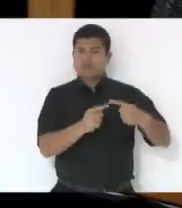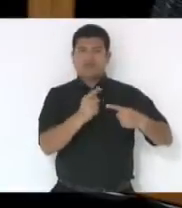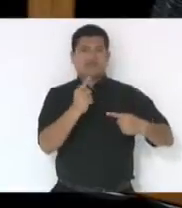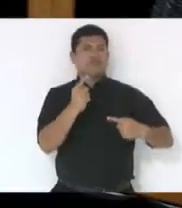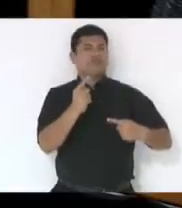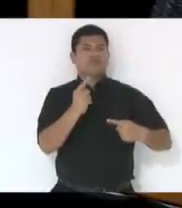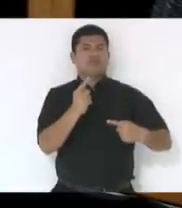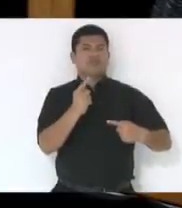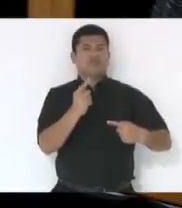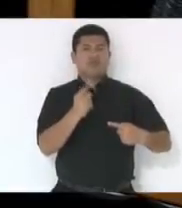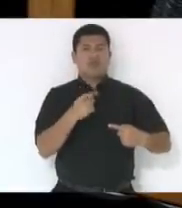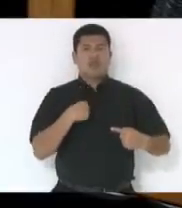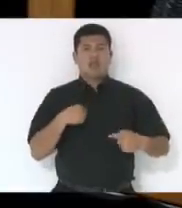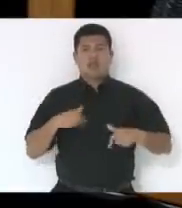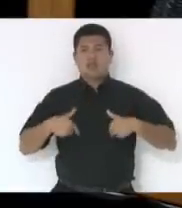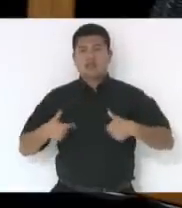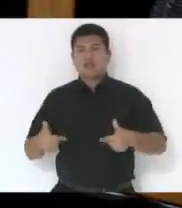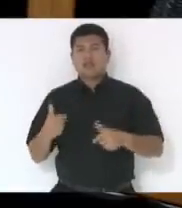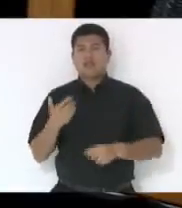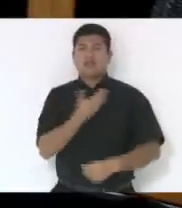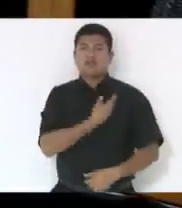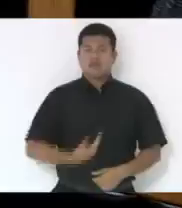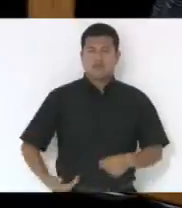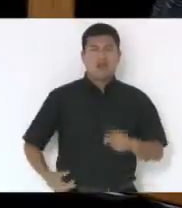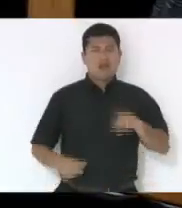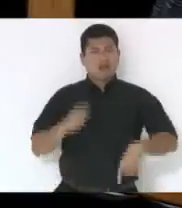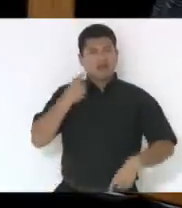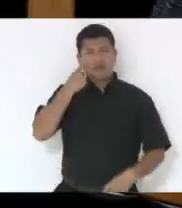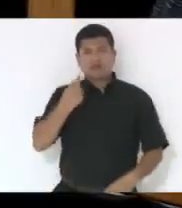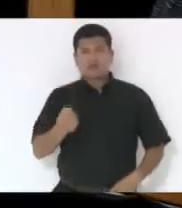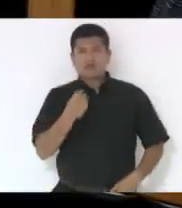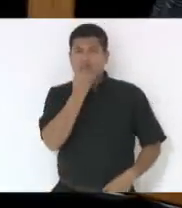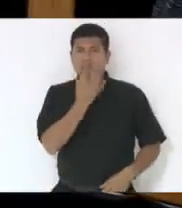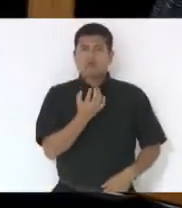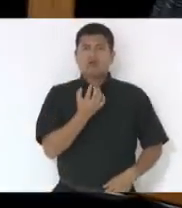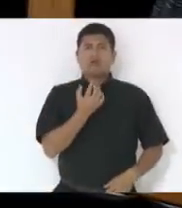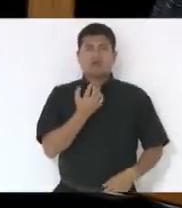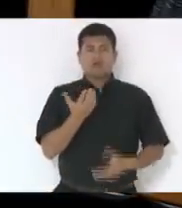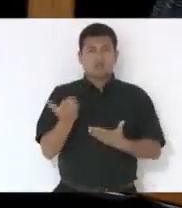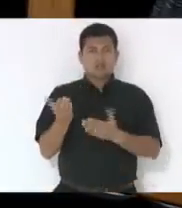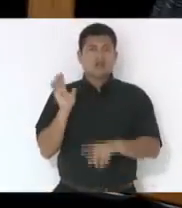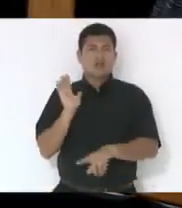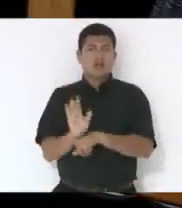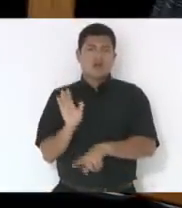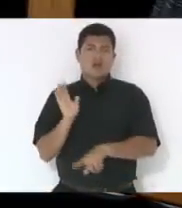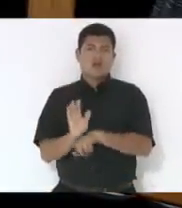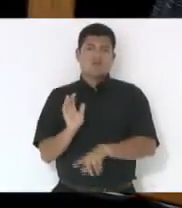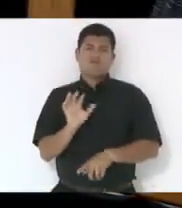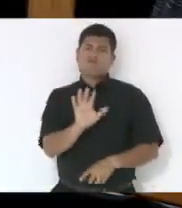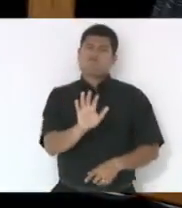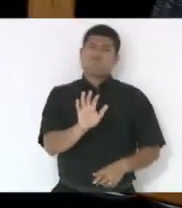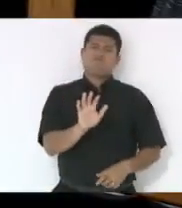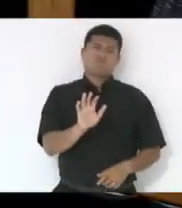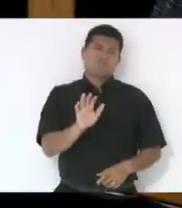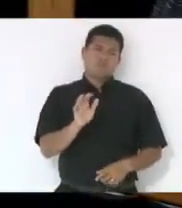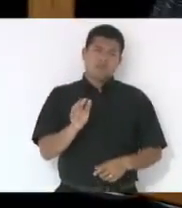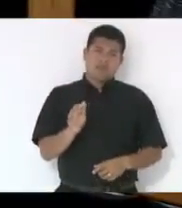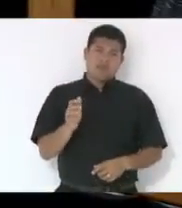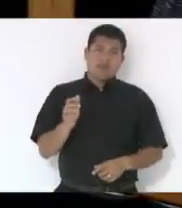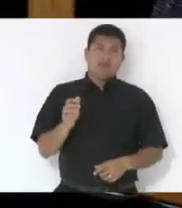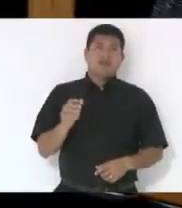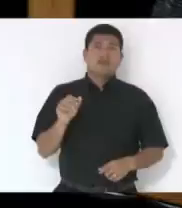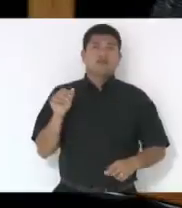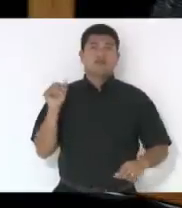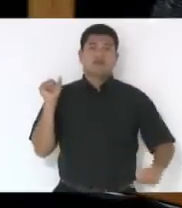A iniciativa do governo até é interessante, boa, com uma boa intenção, mas acaba